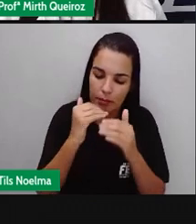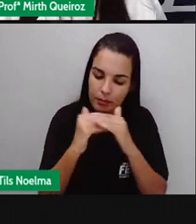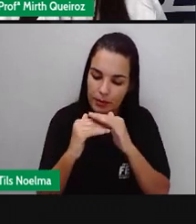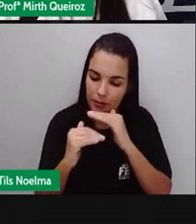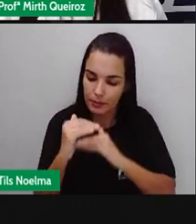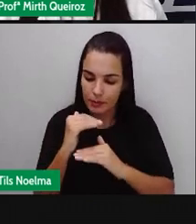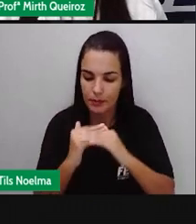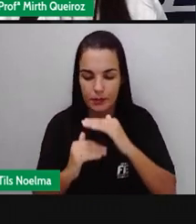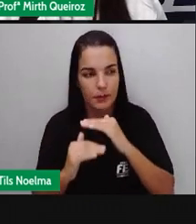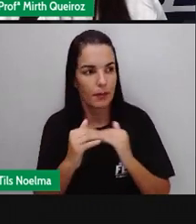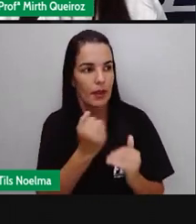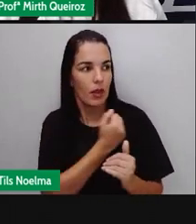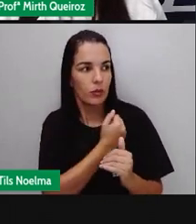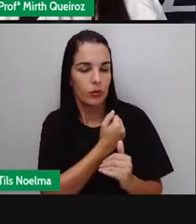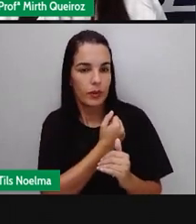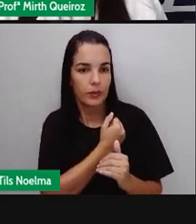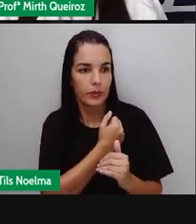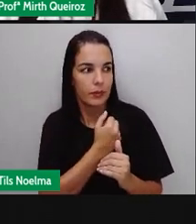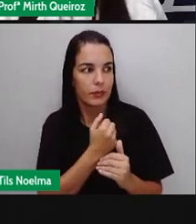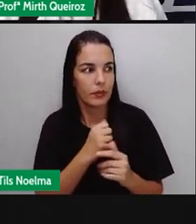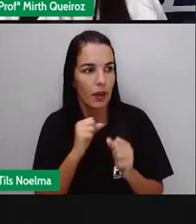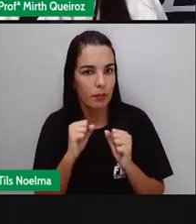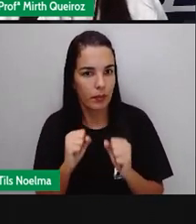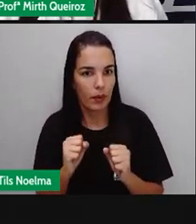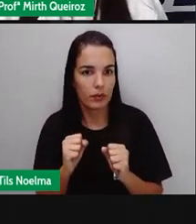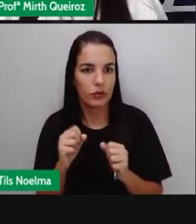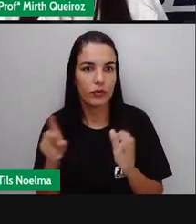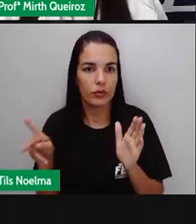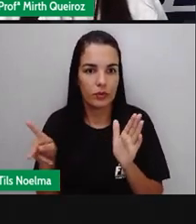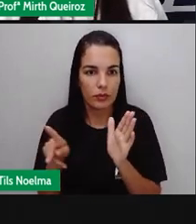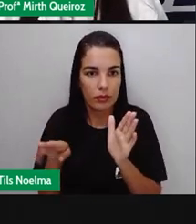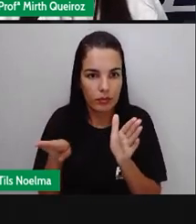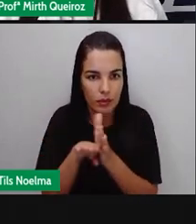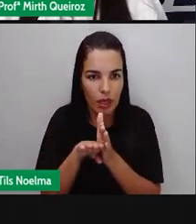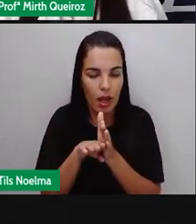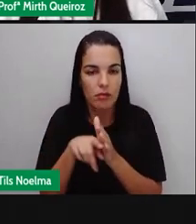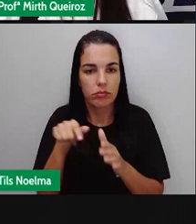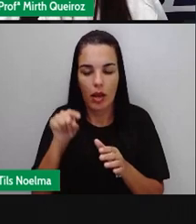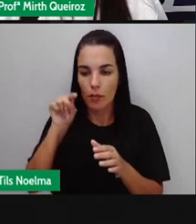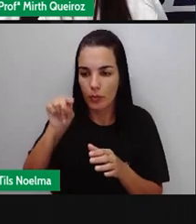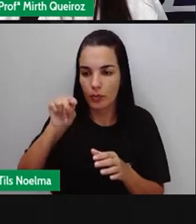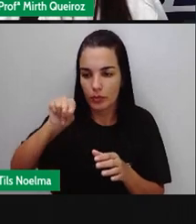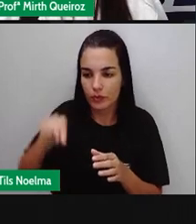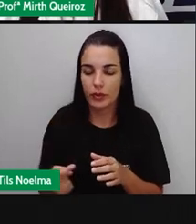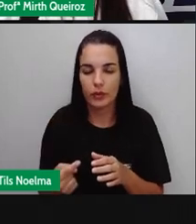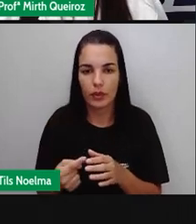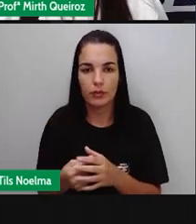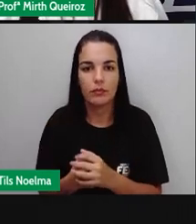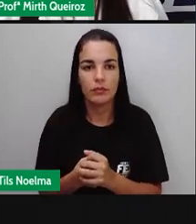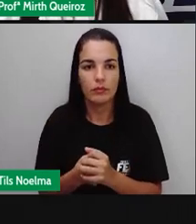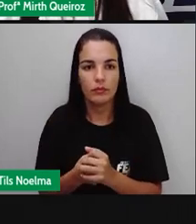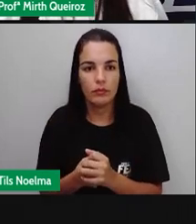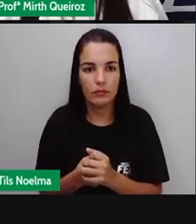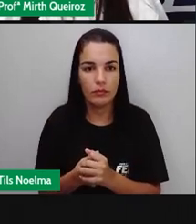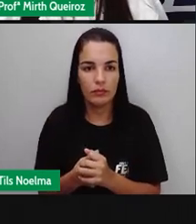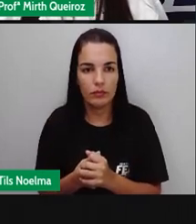civil de nascimento e a certidão de óbito. Então, o ponto e vírgula, ele serve aí para